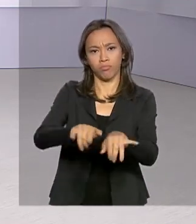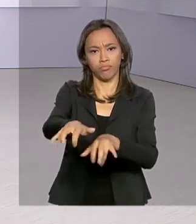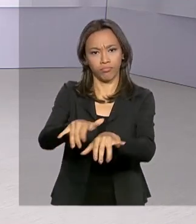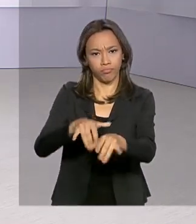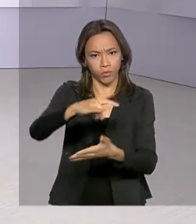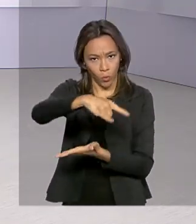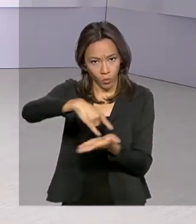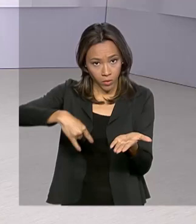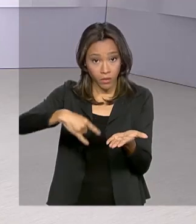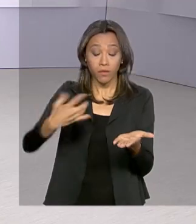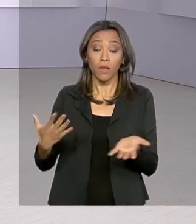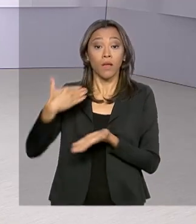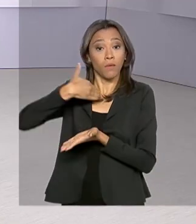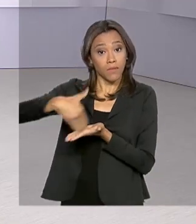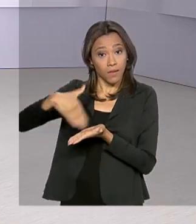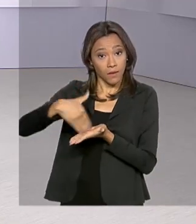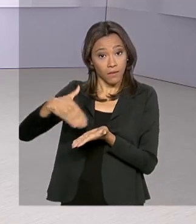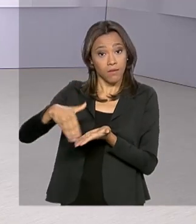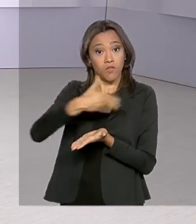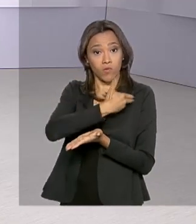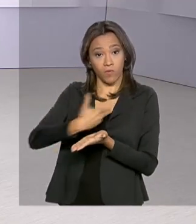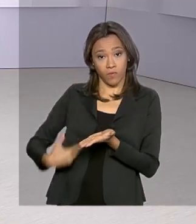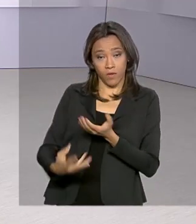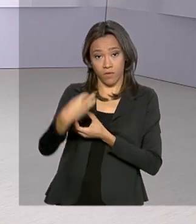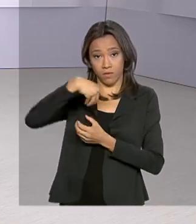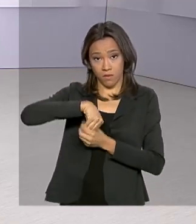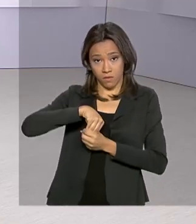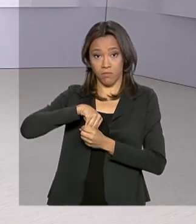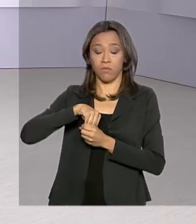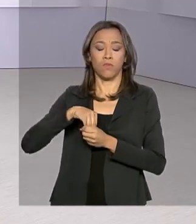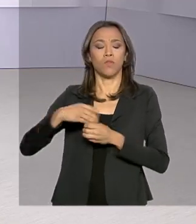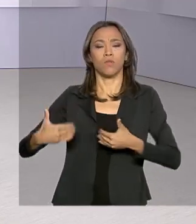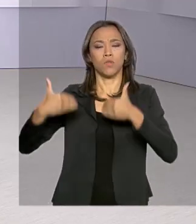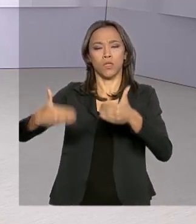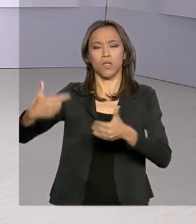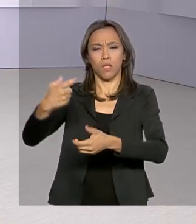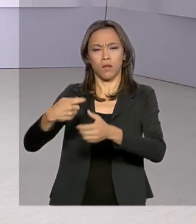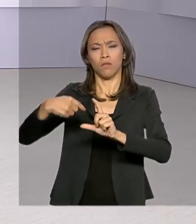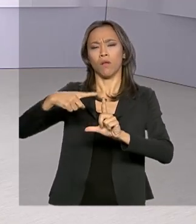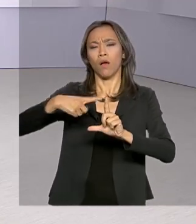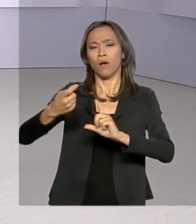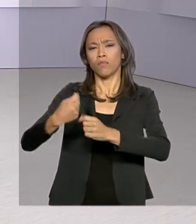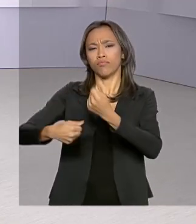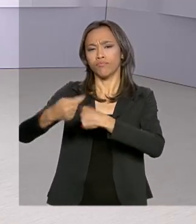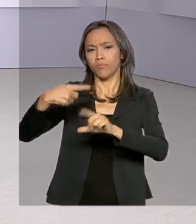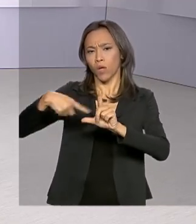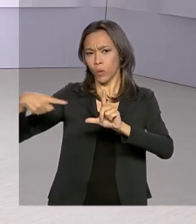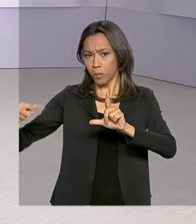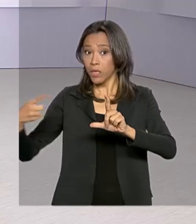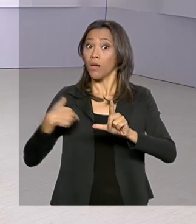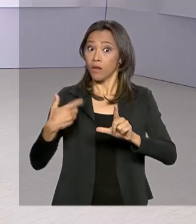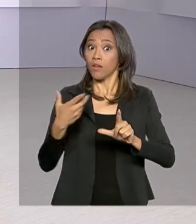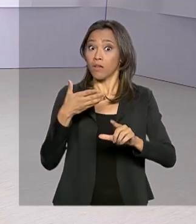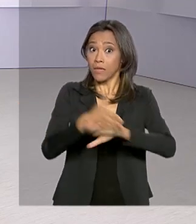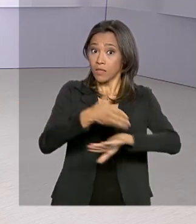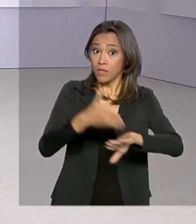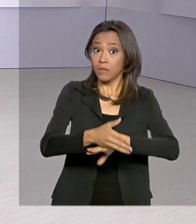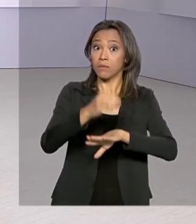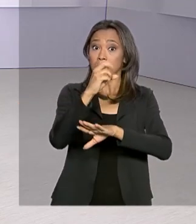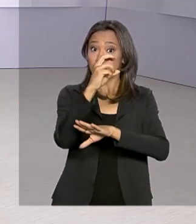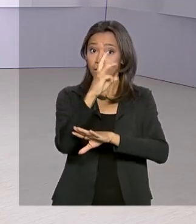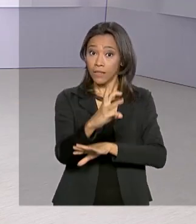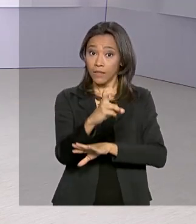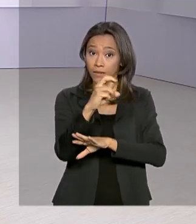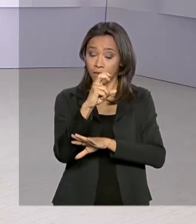Secretaria de Governo Digital do Ministério da Economia contabilizou 503 novos serviços com acesso online desde